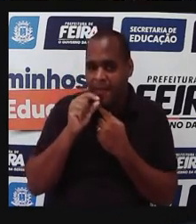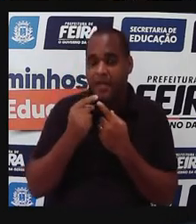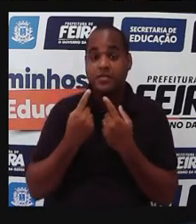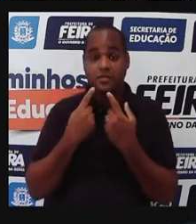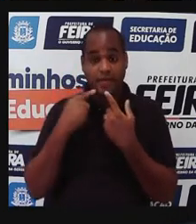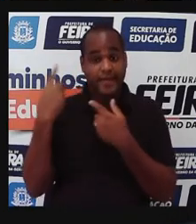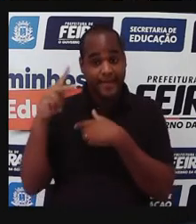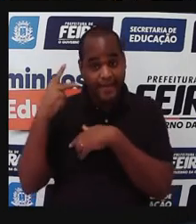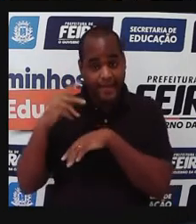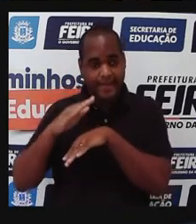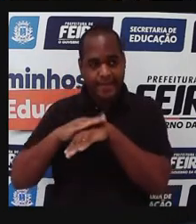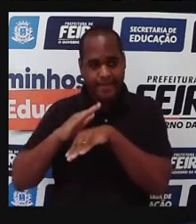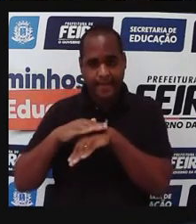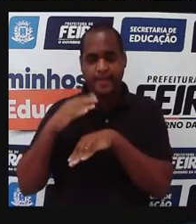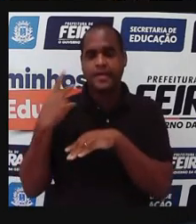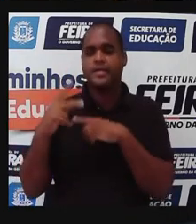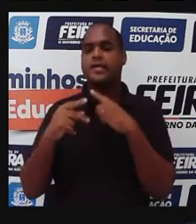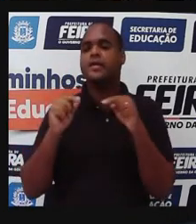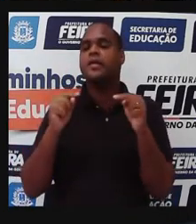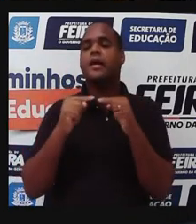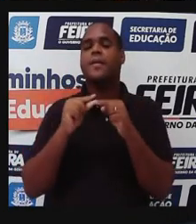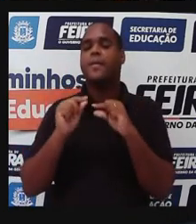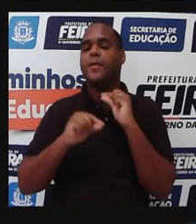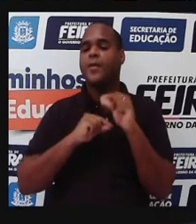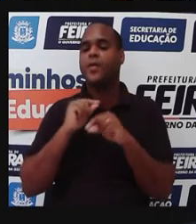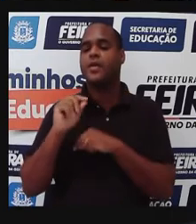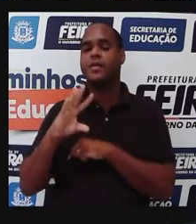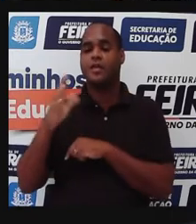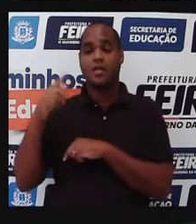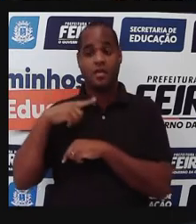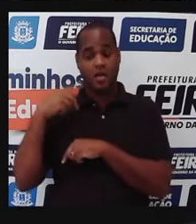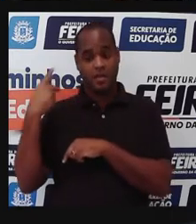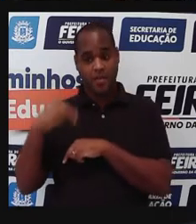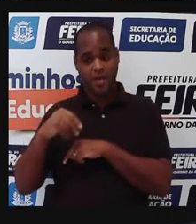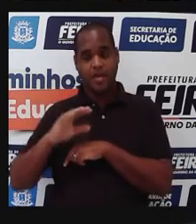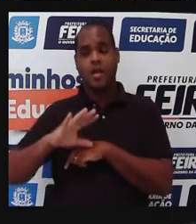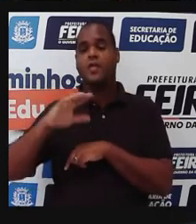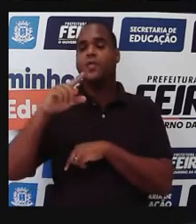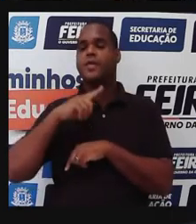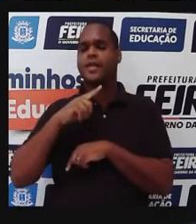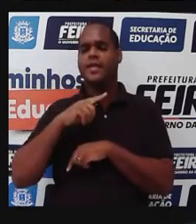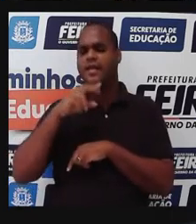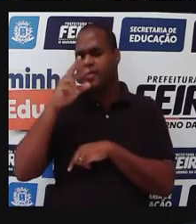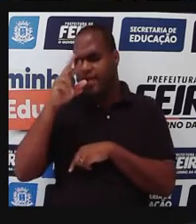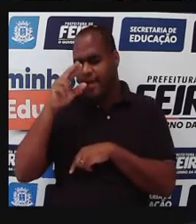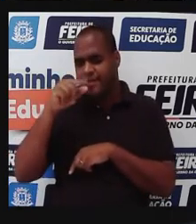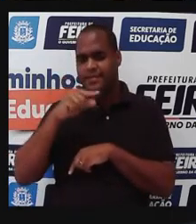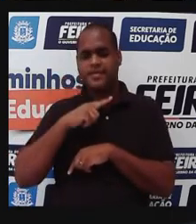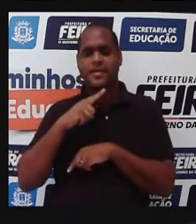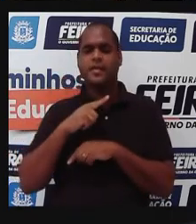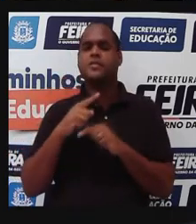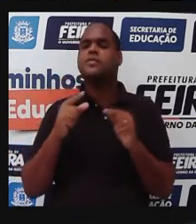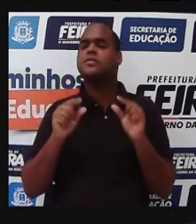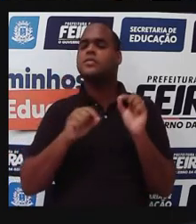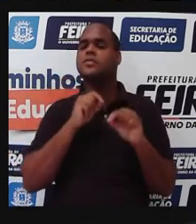esse agente causador da doença de Chagas, tá? Então, quando a gente